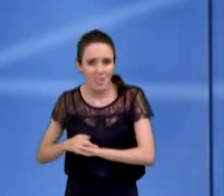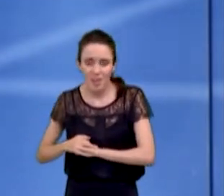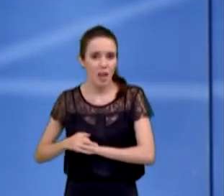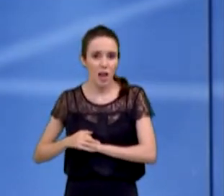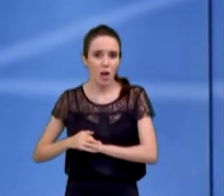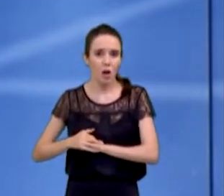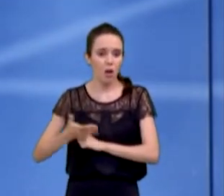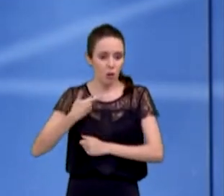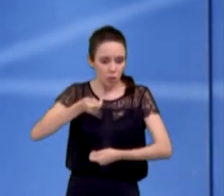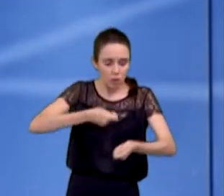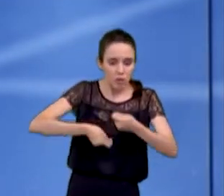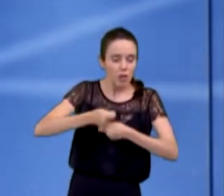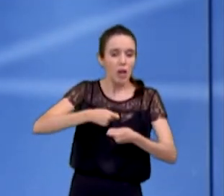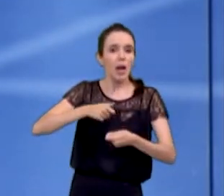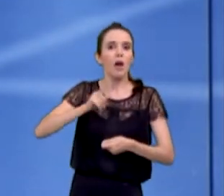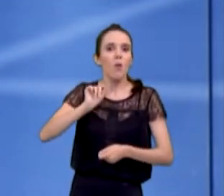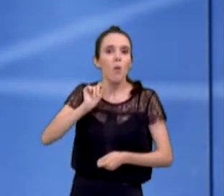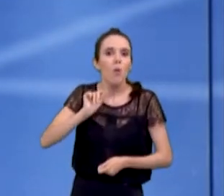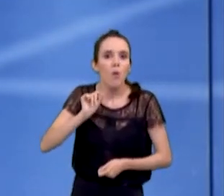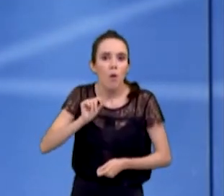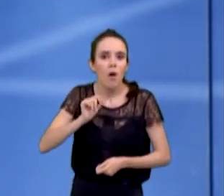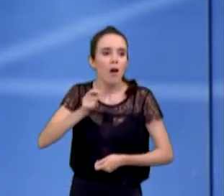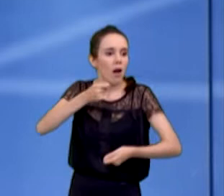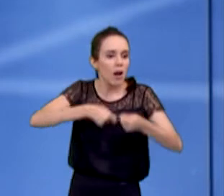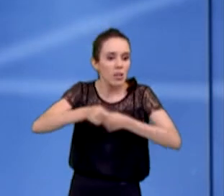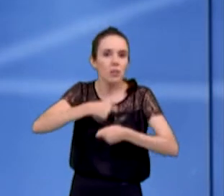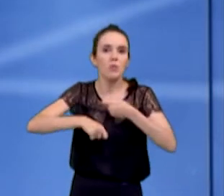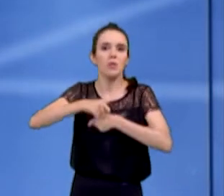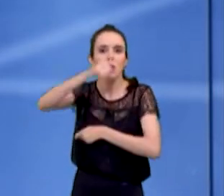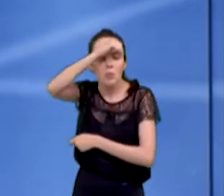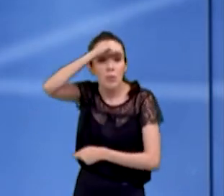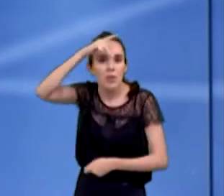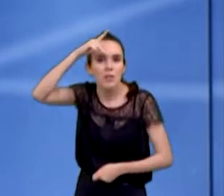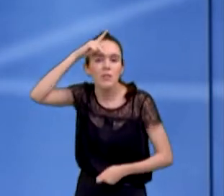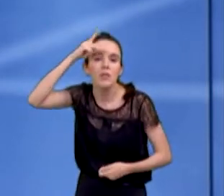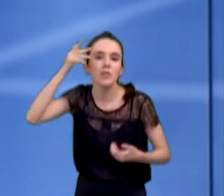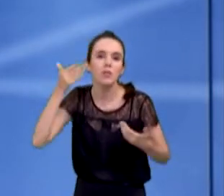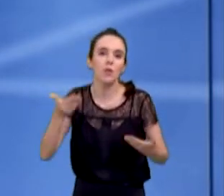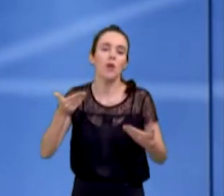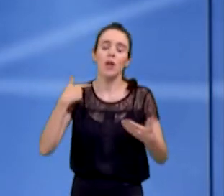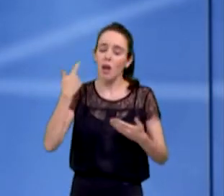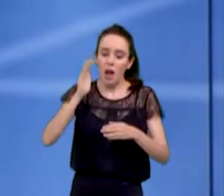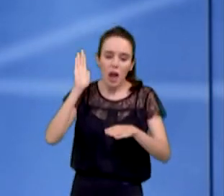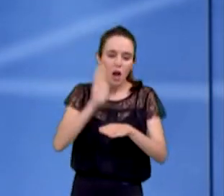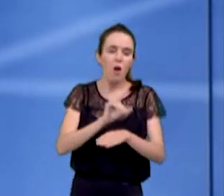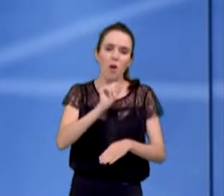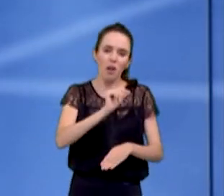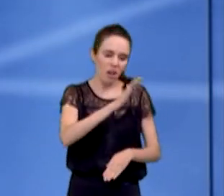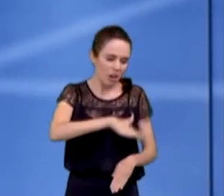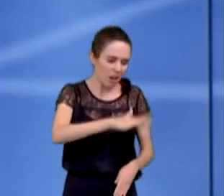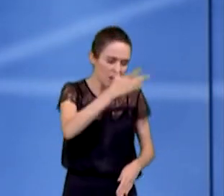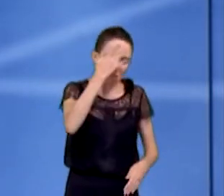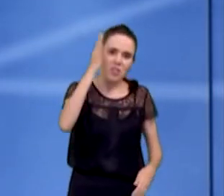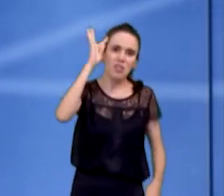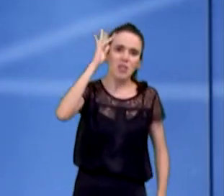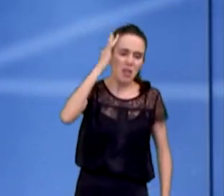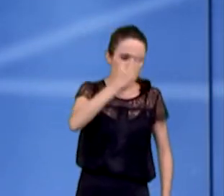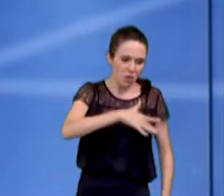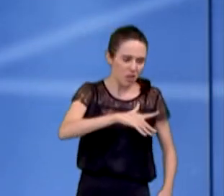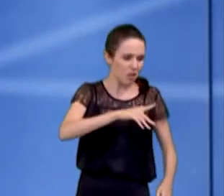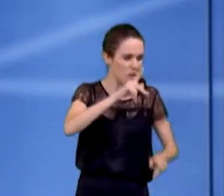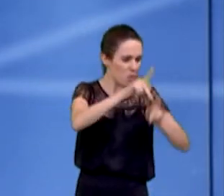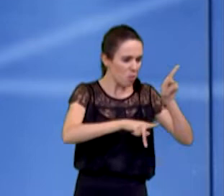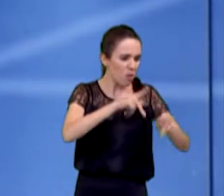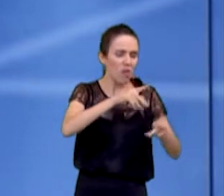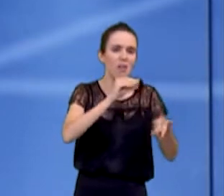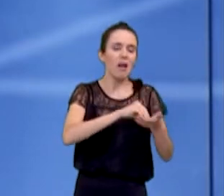gestão pública que realmente cuida das pessoas. Cuidar das pessoas é você diminuir a fila das cirurgias eletivas, é você valorizar